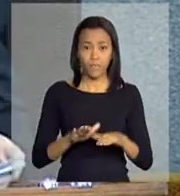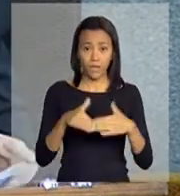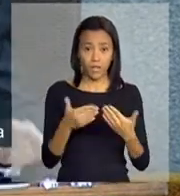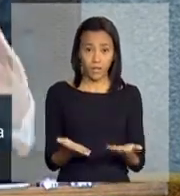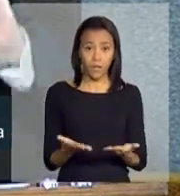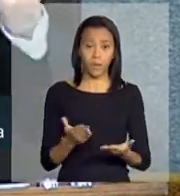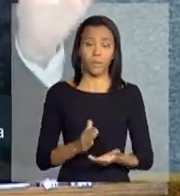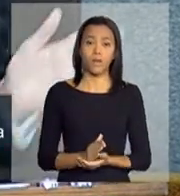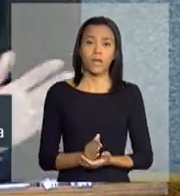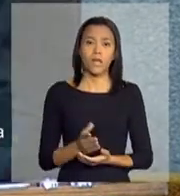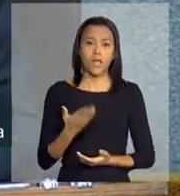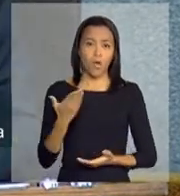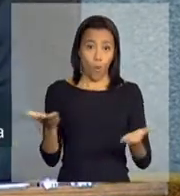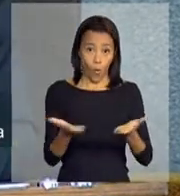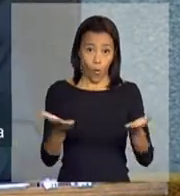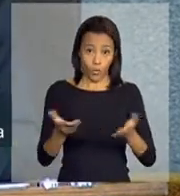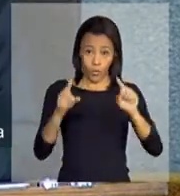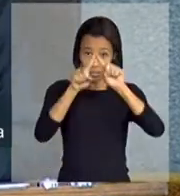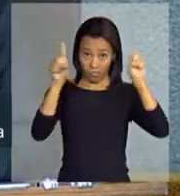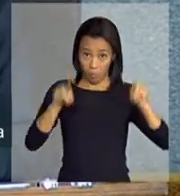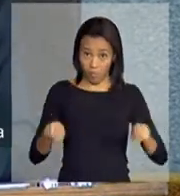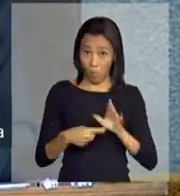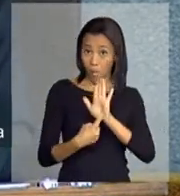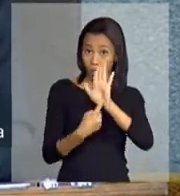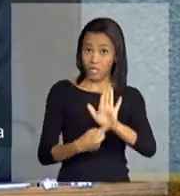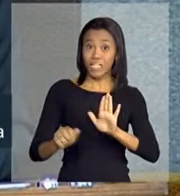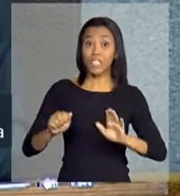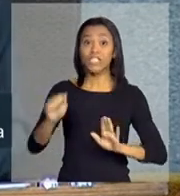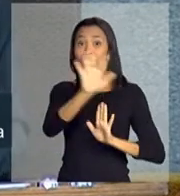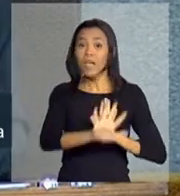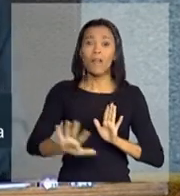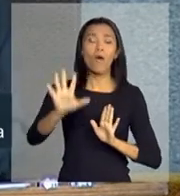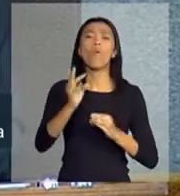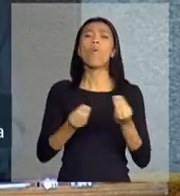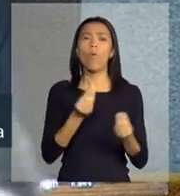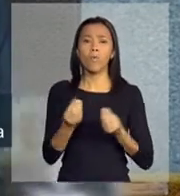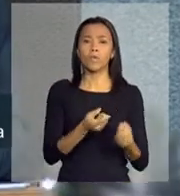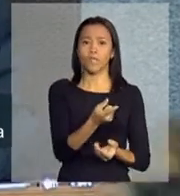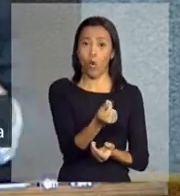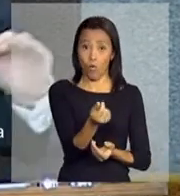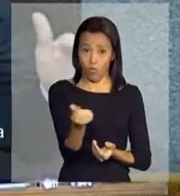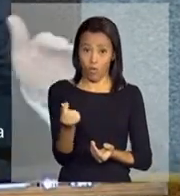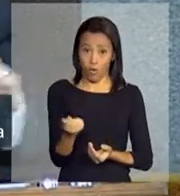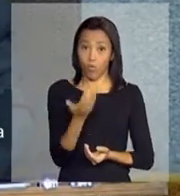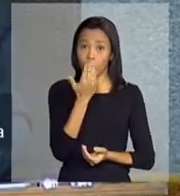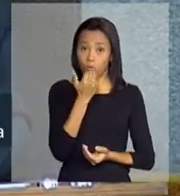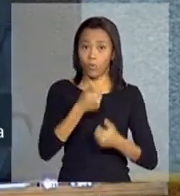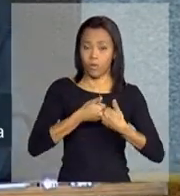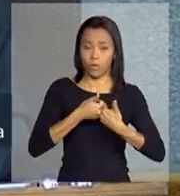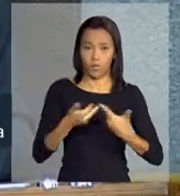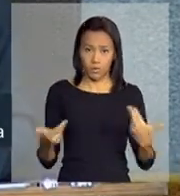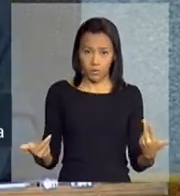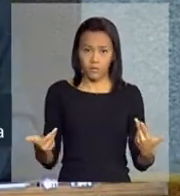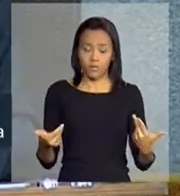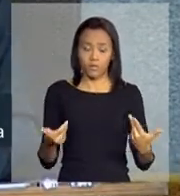ideia da minha apresentação é fazer esse quadro mais geral aí do comportamento do preço de alimentação, e isso